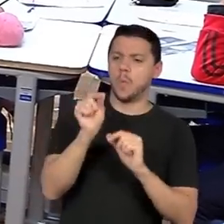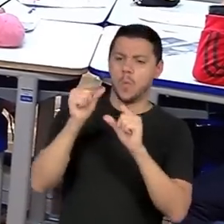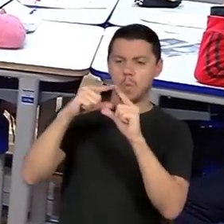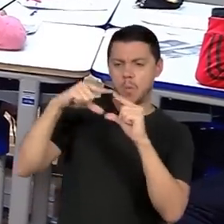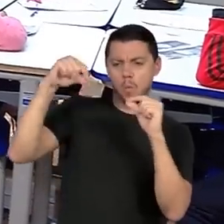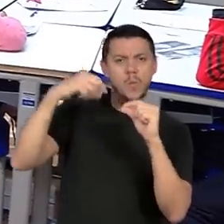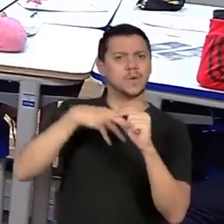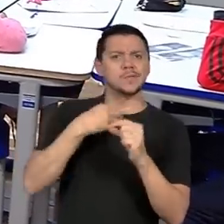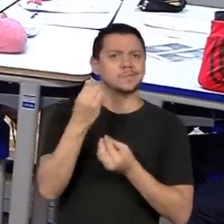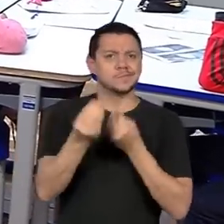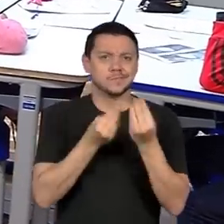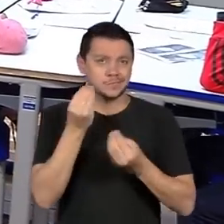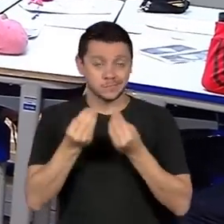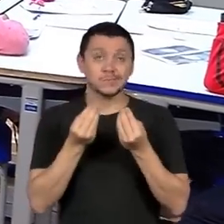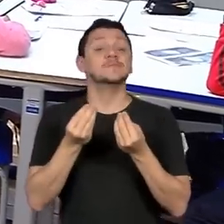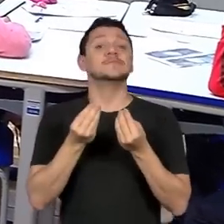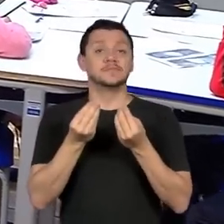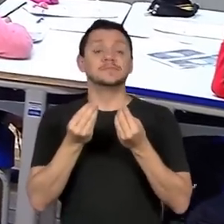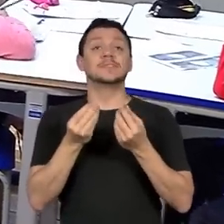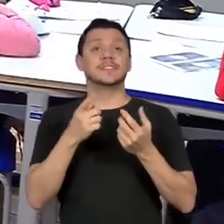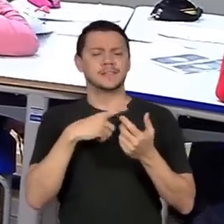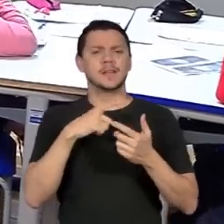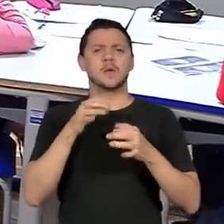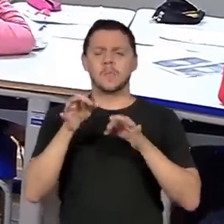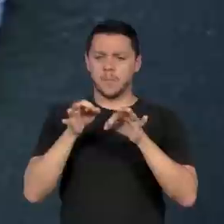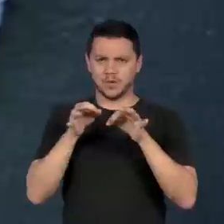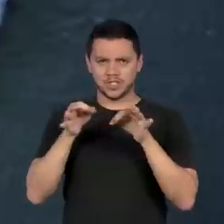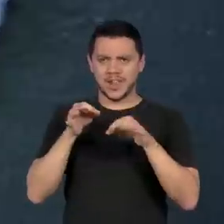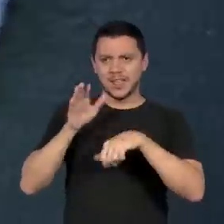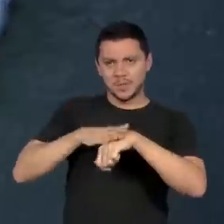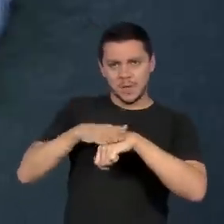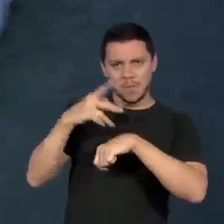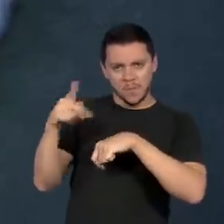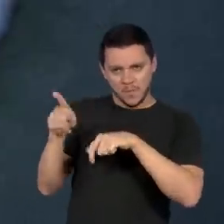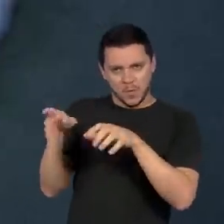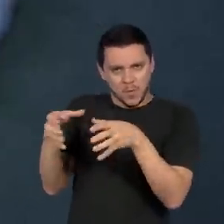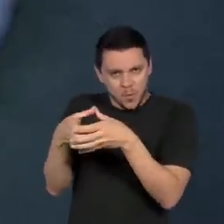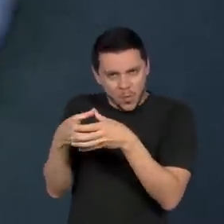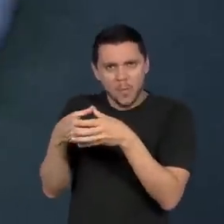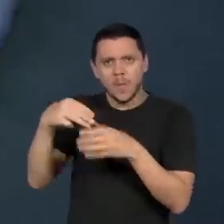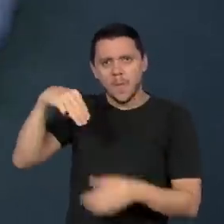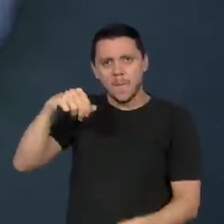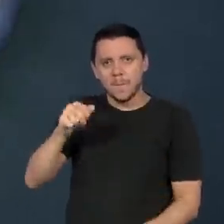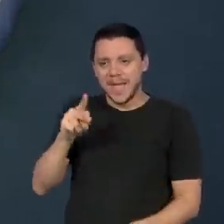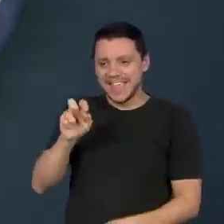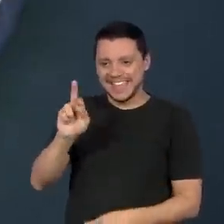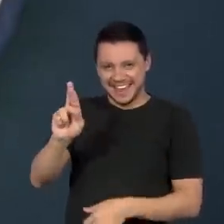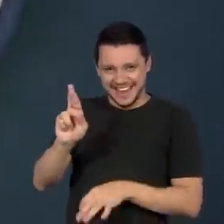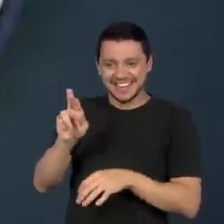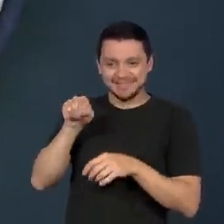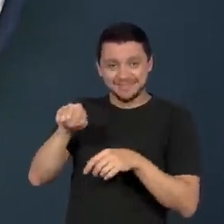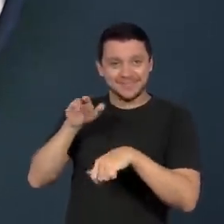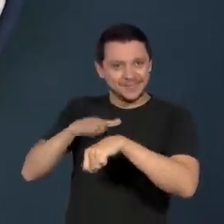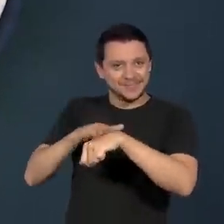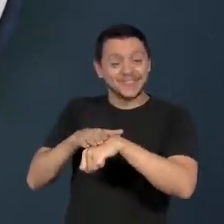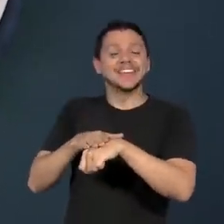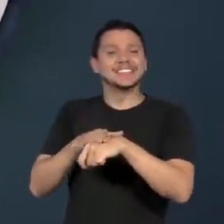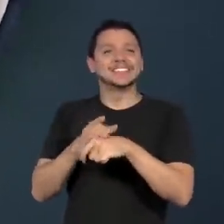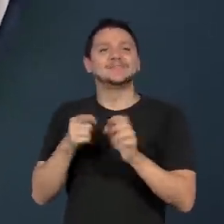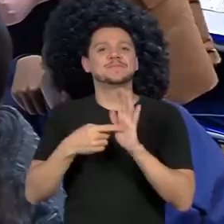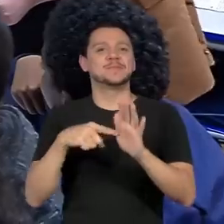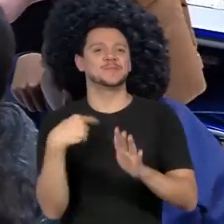pessoal lá do Projeto Maker fez, confeccionou para a gente. Cada janelinha revela uma nova descoberta.